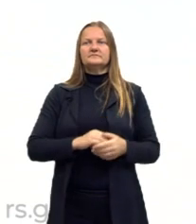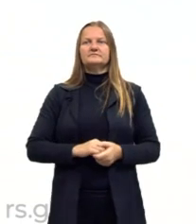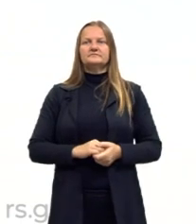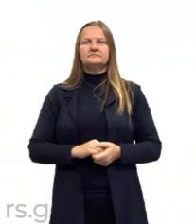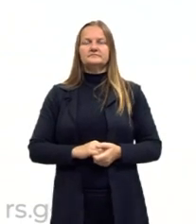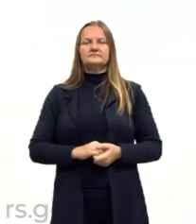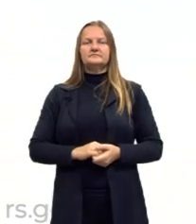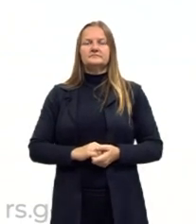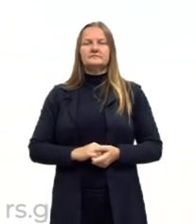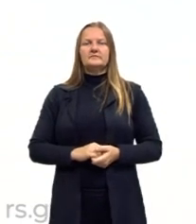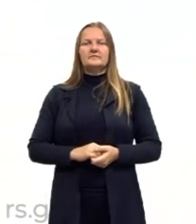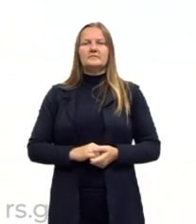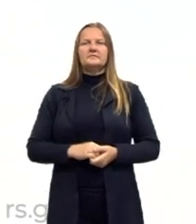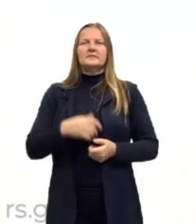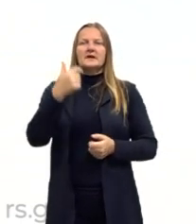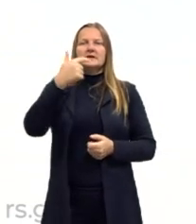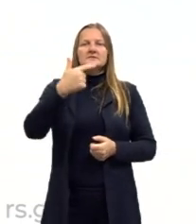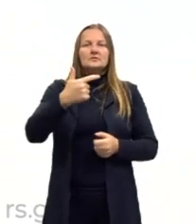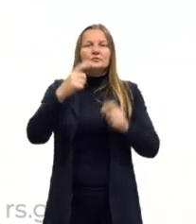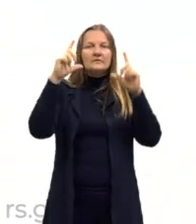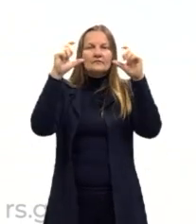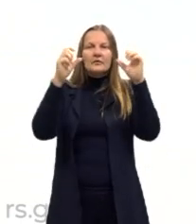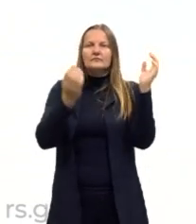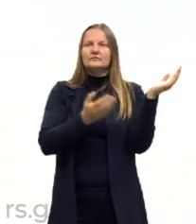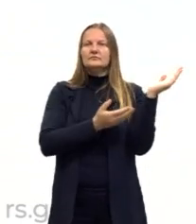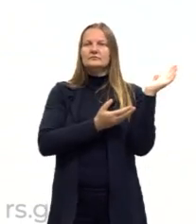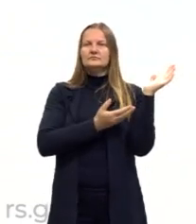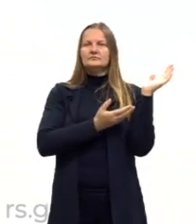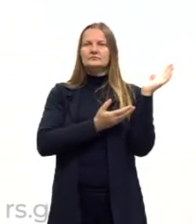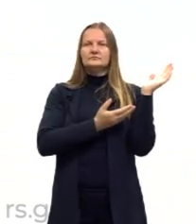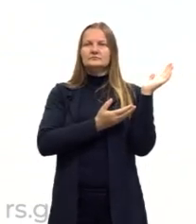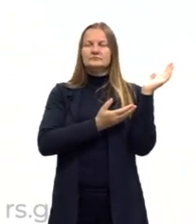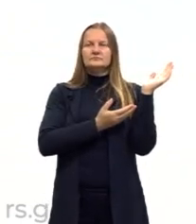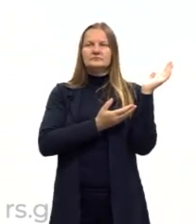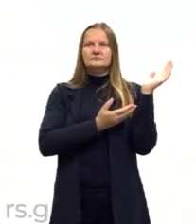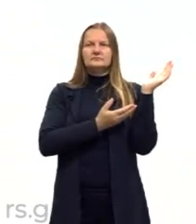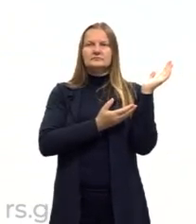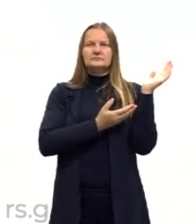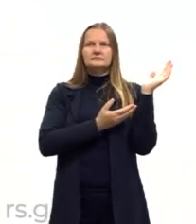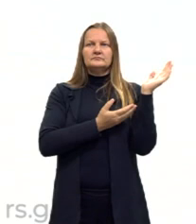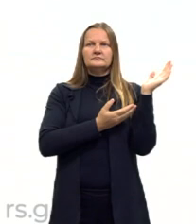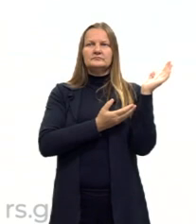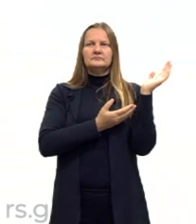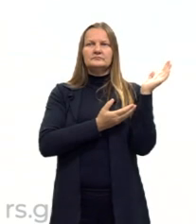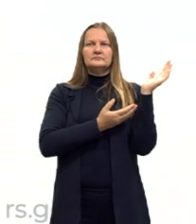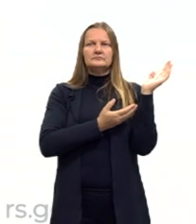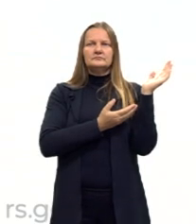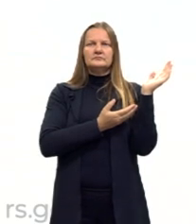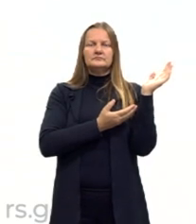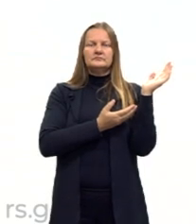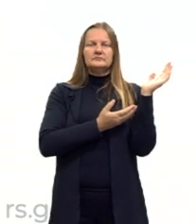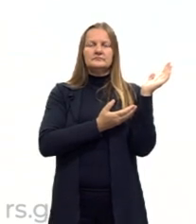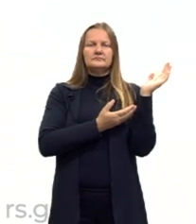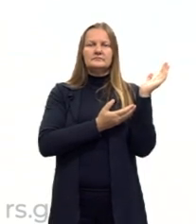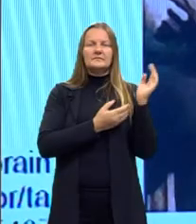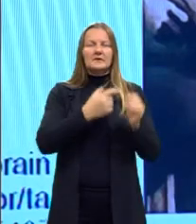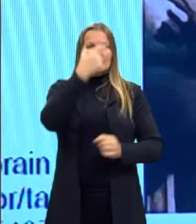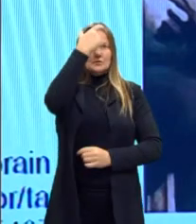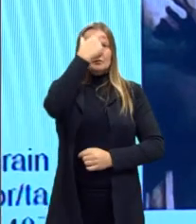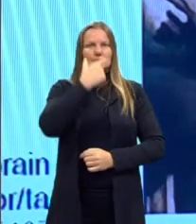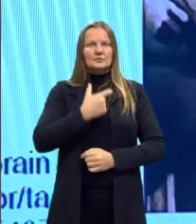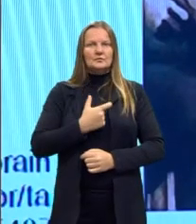dominar. A segunda imagem ali também é bem interessante, em que o ser humano,